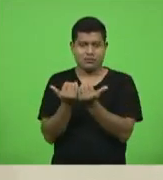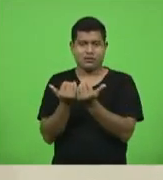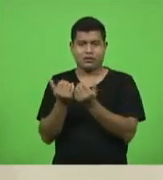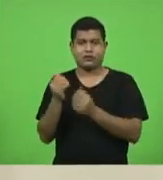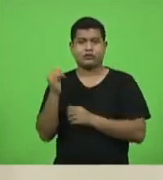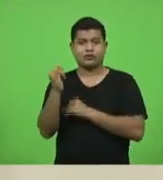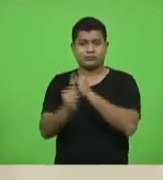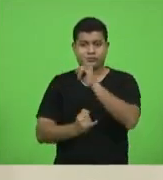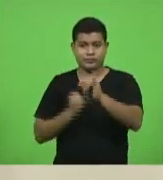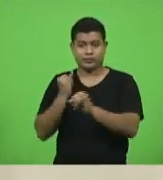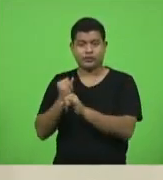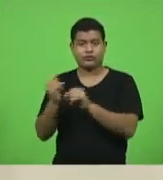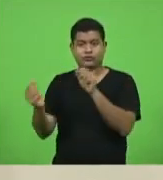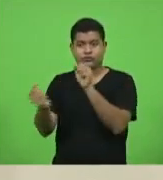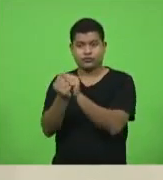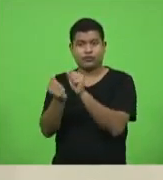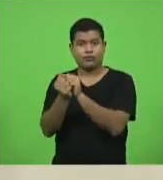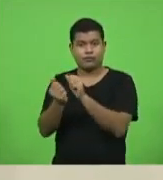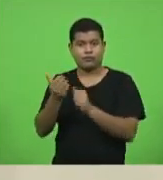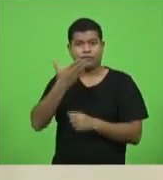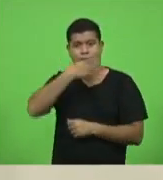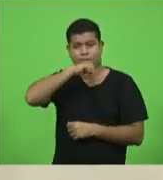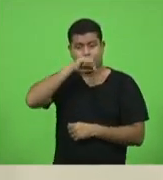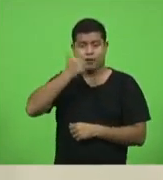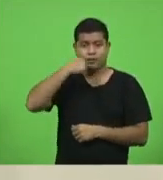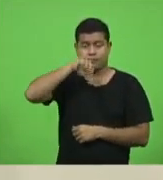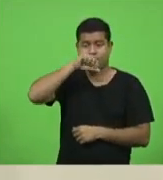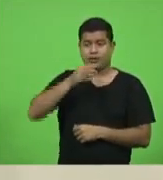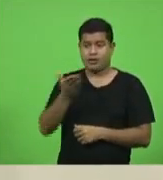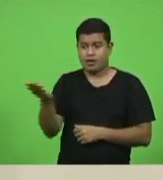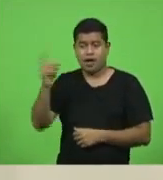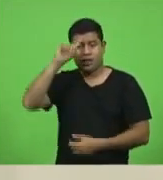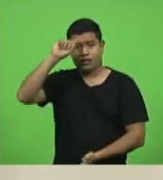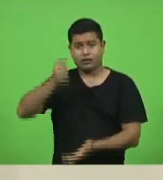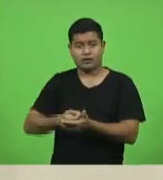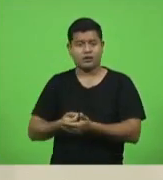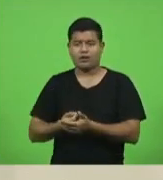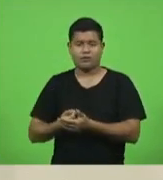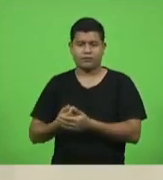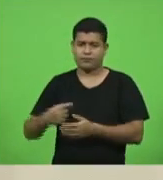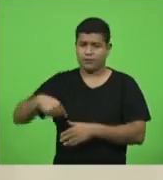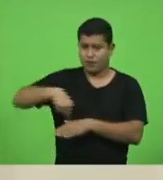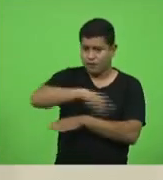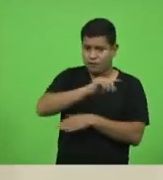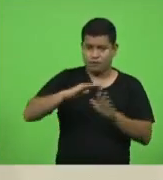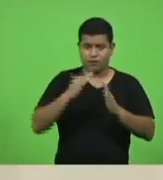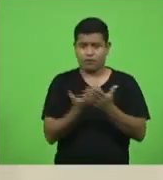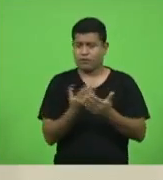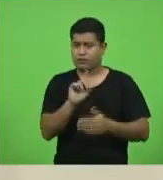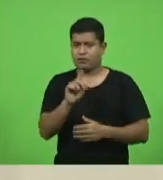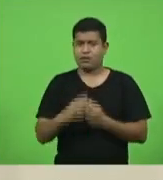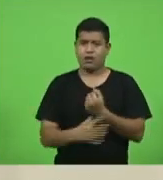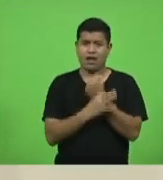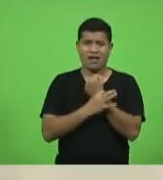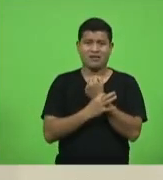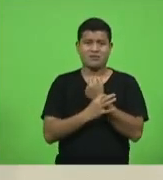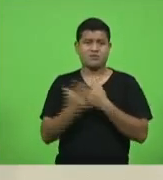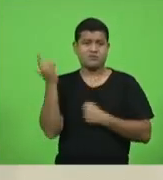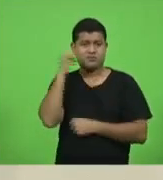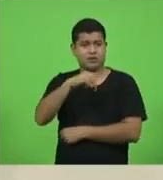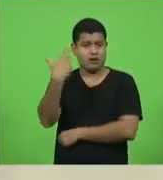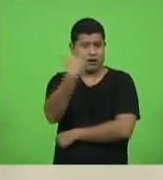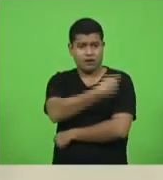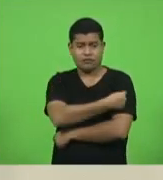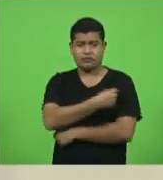pais, e os pais decidiram que não vão mandar seus filhos até que se garanta a vacina para os